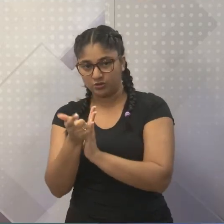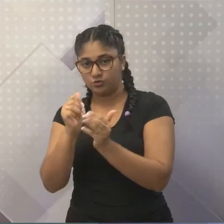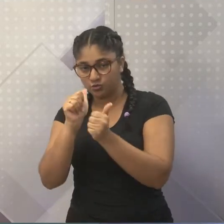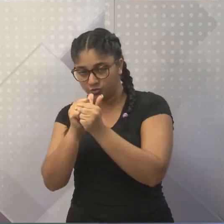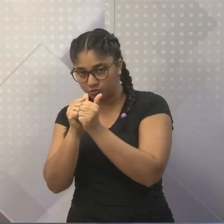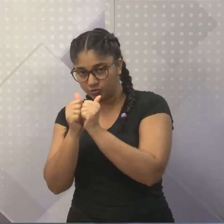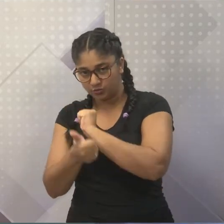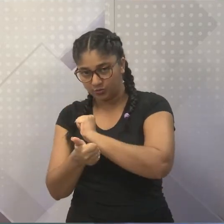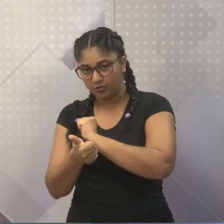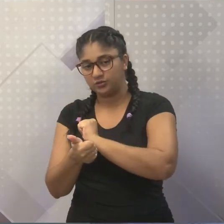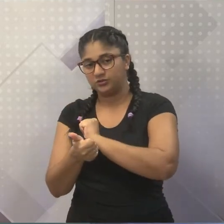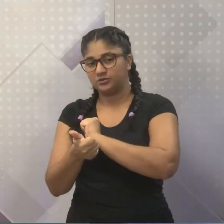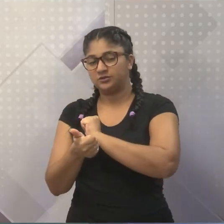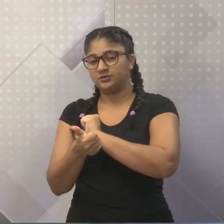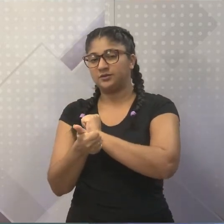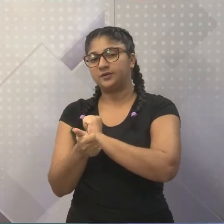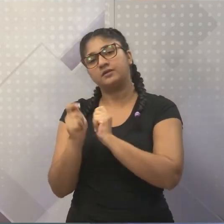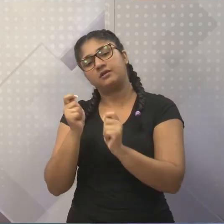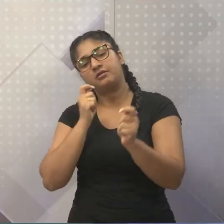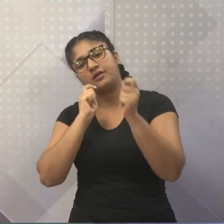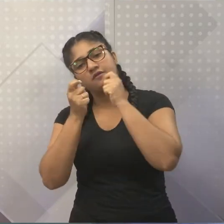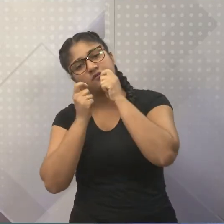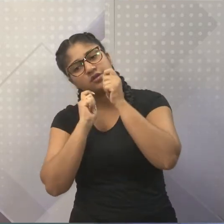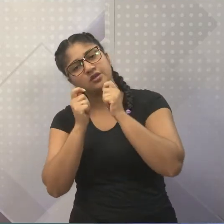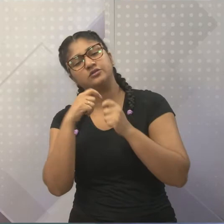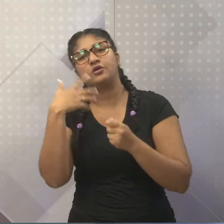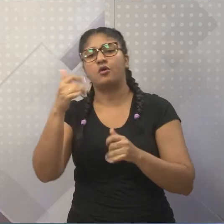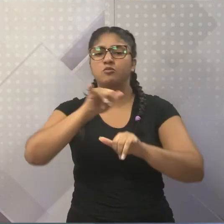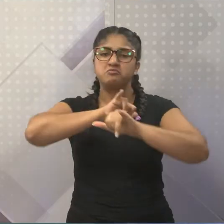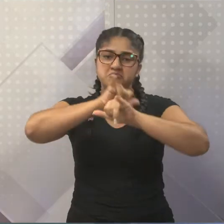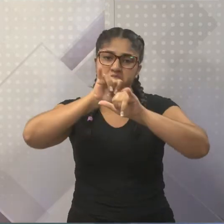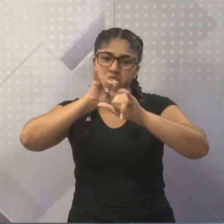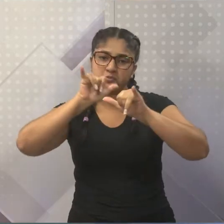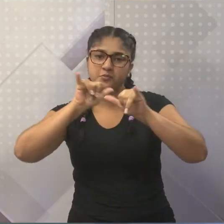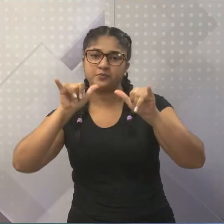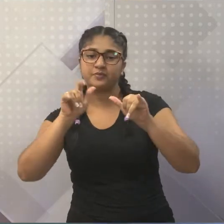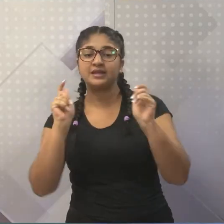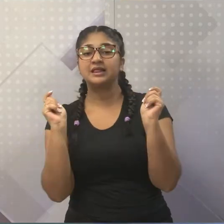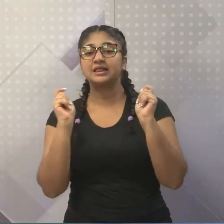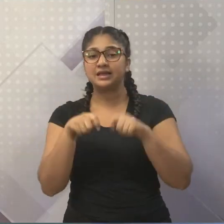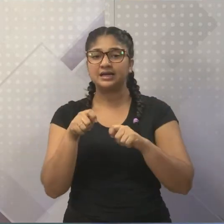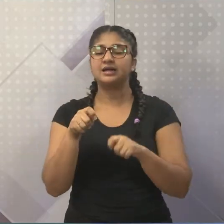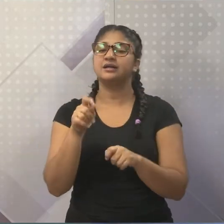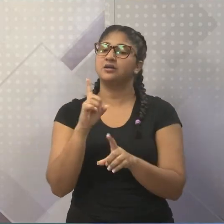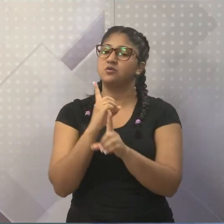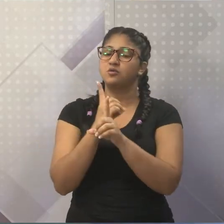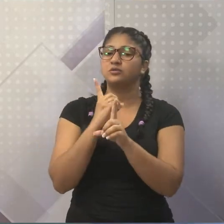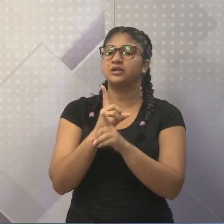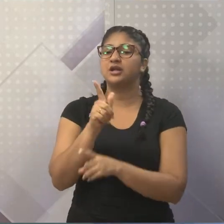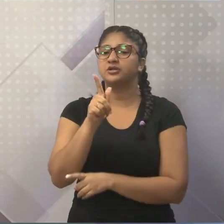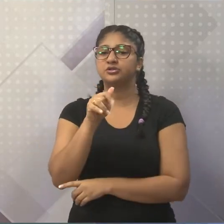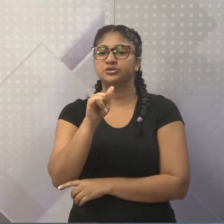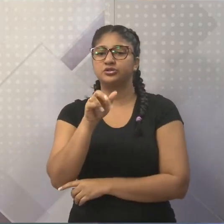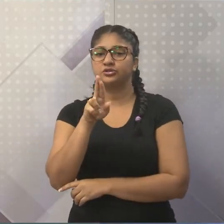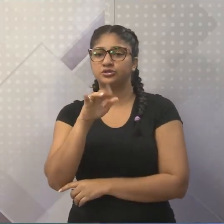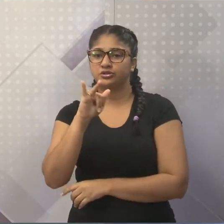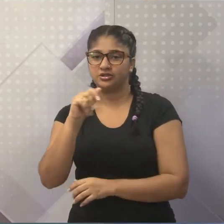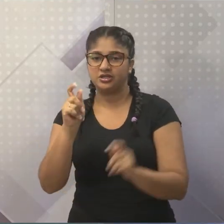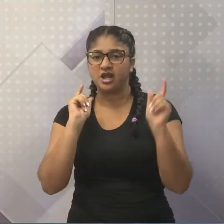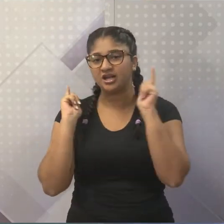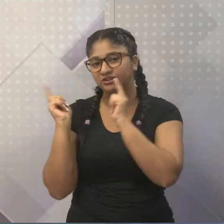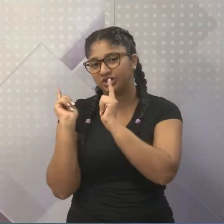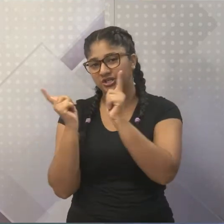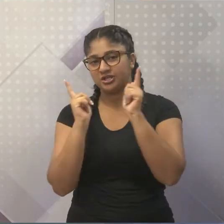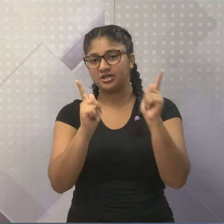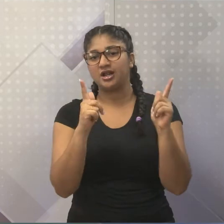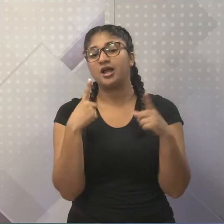de qualquer que seja ele, entrevista, noticiário, qualquer outro, nós vamos encontrar muitas gírias. Por quê? Porque isso é